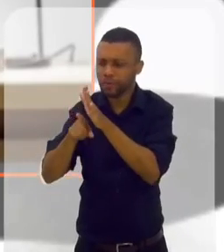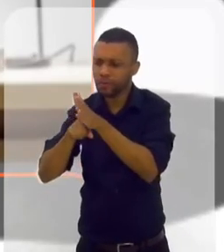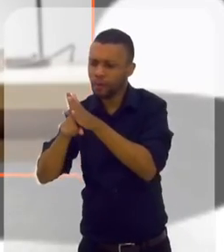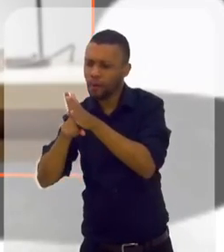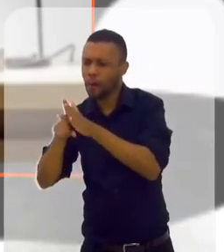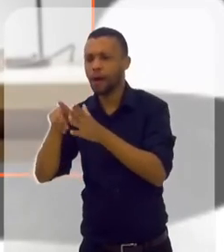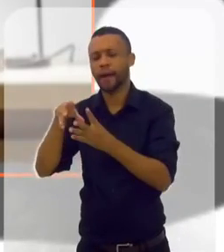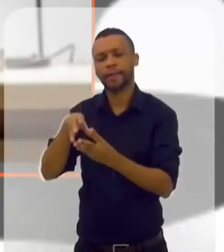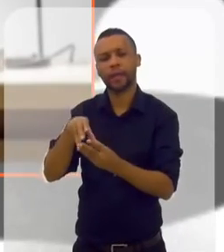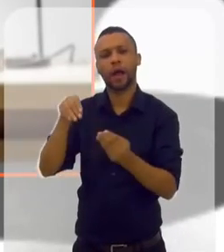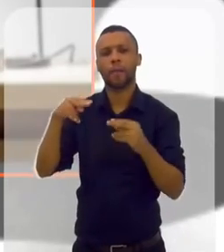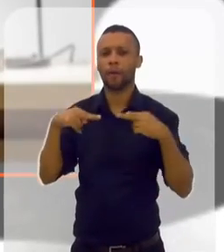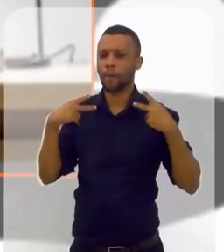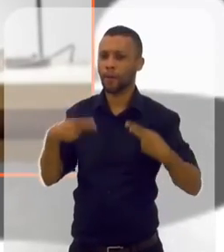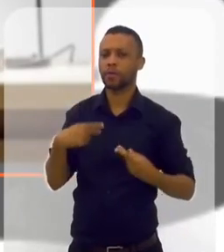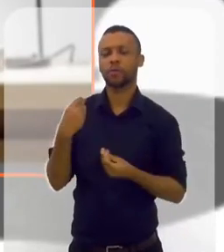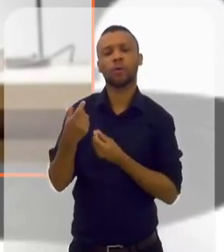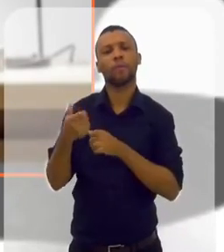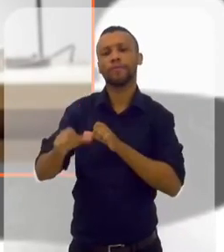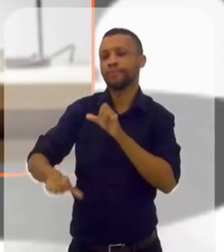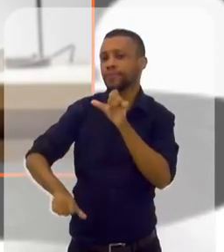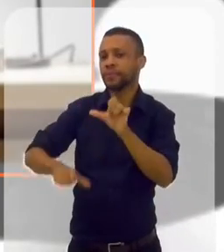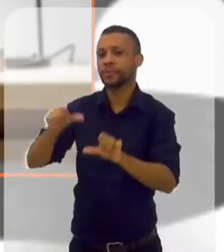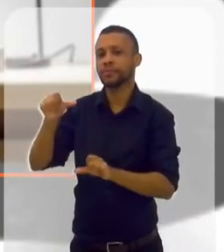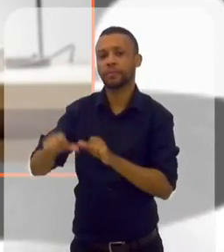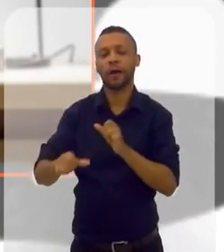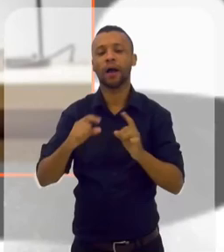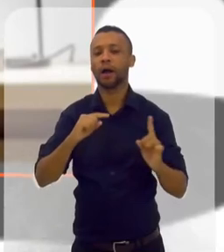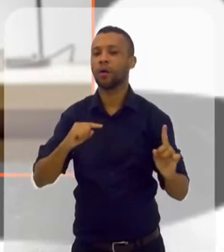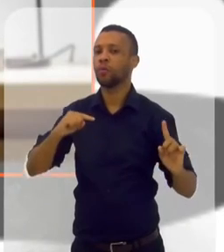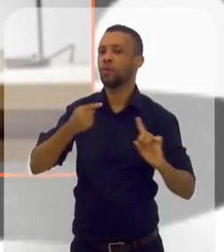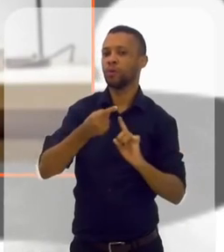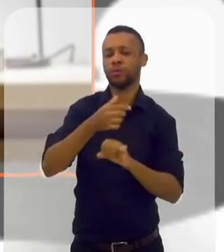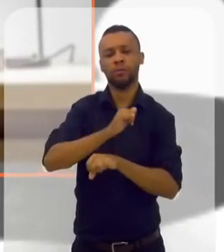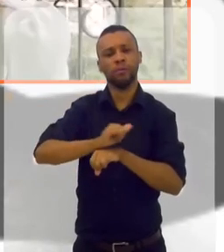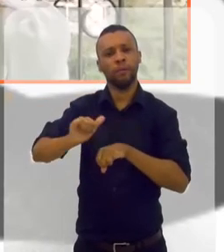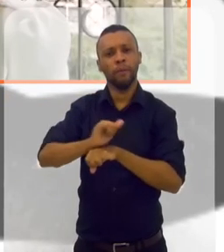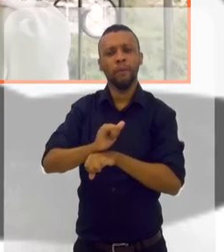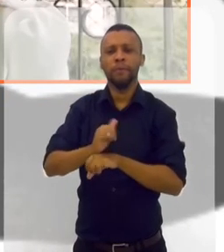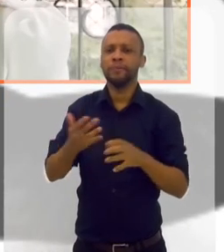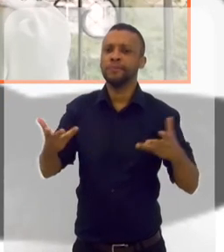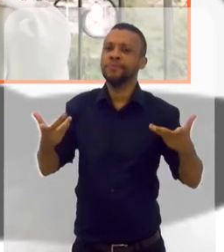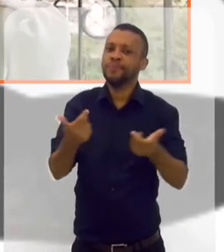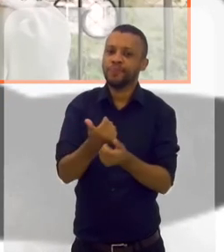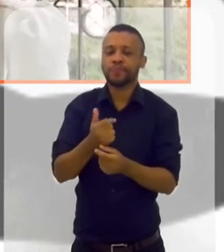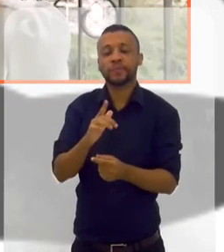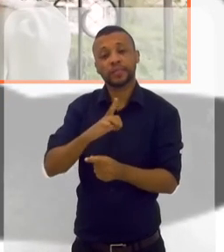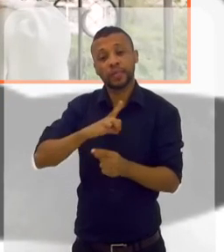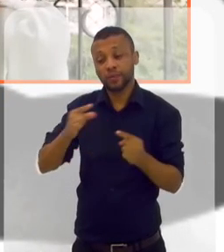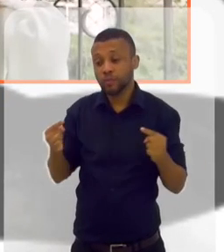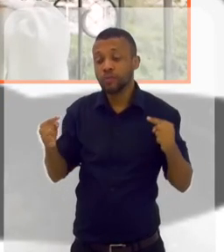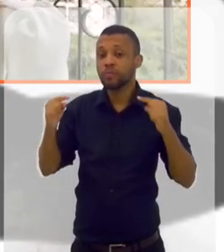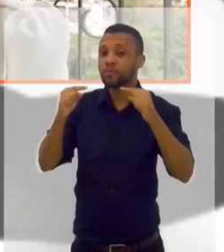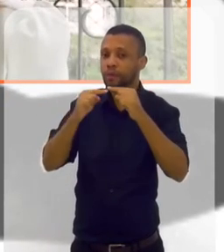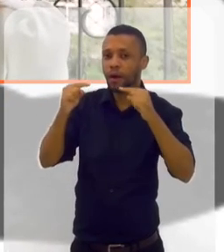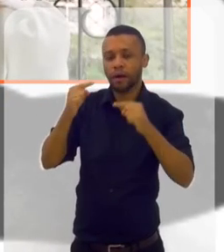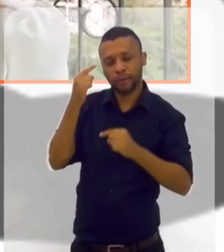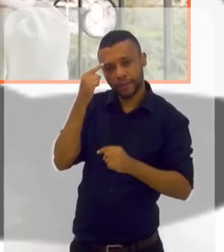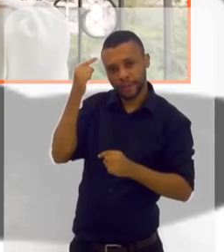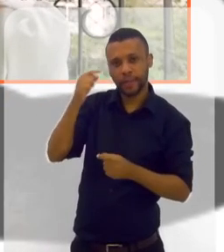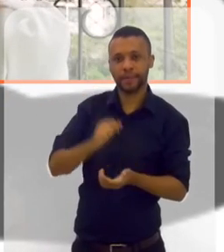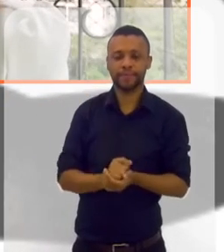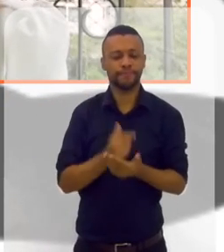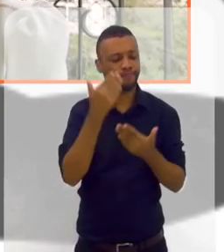profundidade da alma humana como fazer pra transformar o outro. É uma técnica absolutamente tocante, mas tem muito a ver com essa ideia.